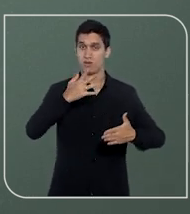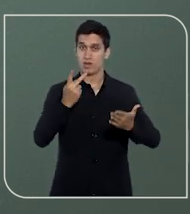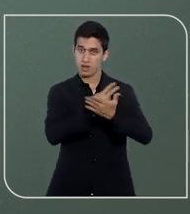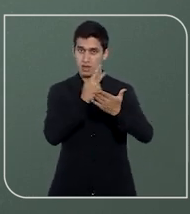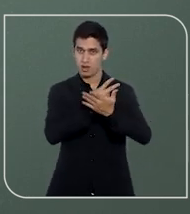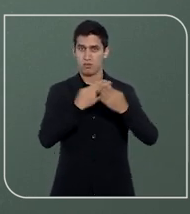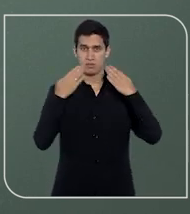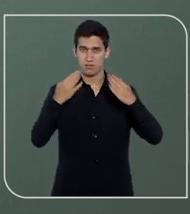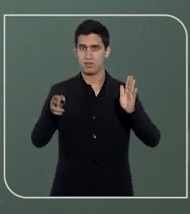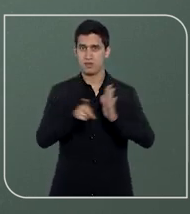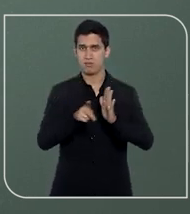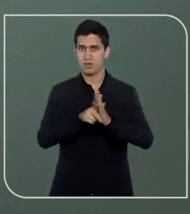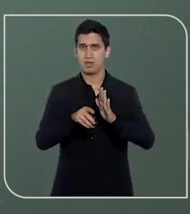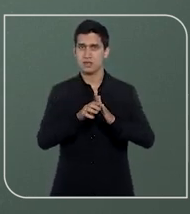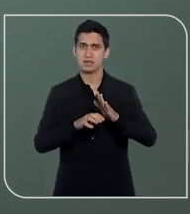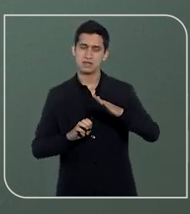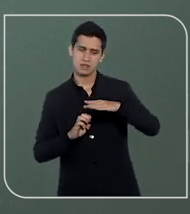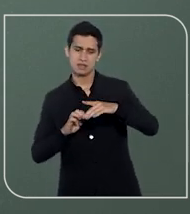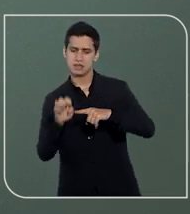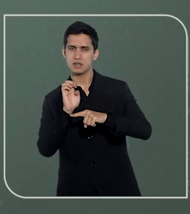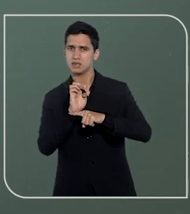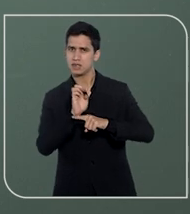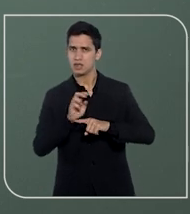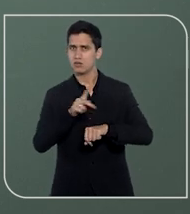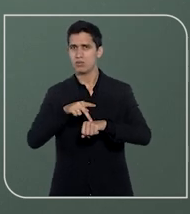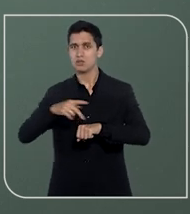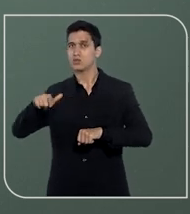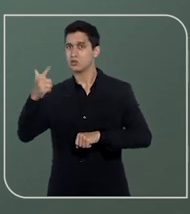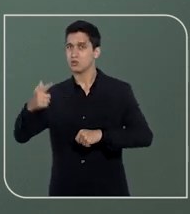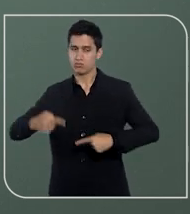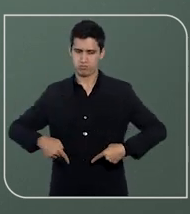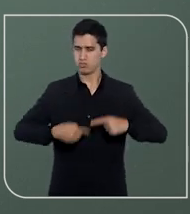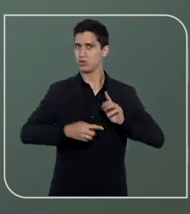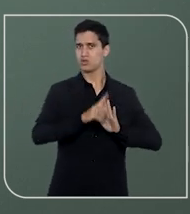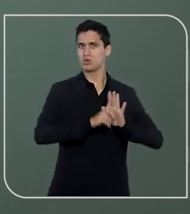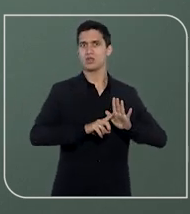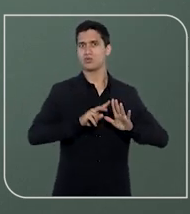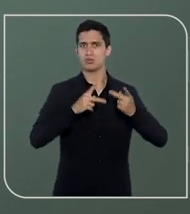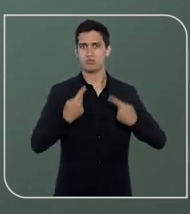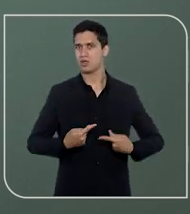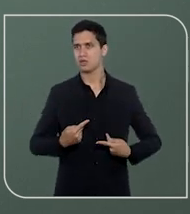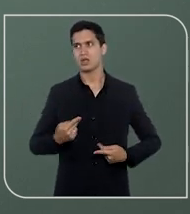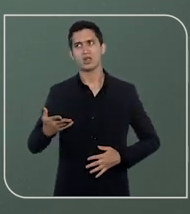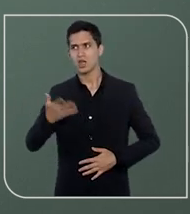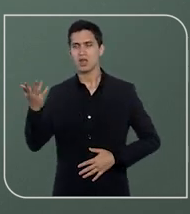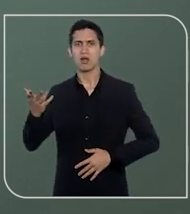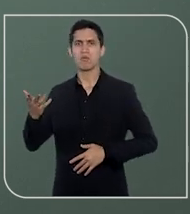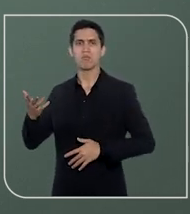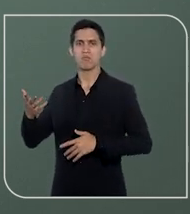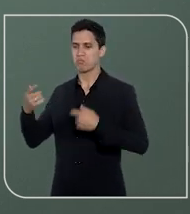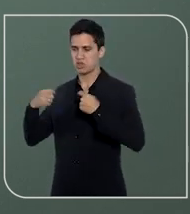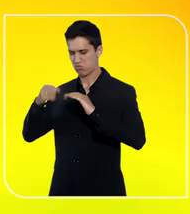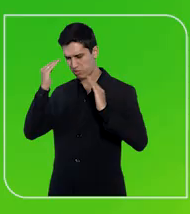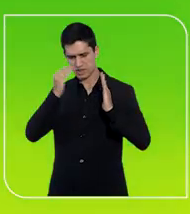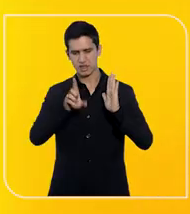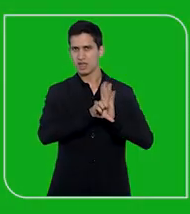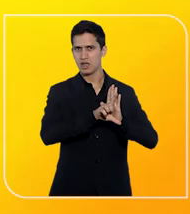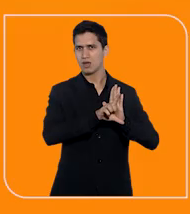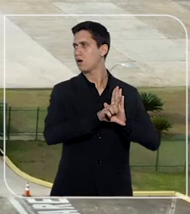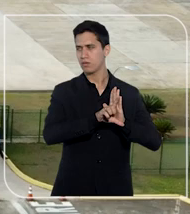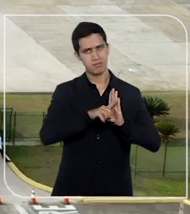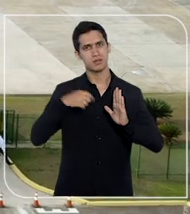ilícitos praticados por estados estrangeiros em violação a direitos humanos não gozam de imunidade de jurisdição.